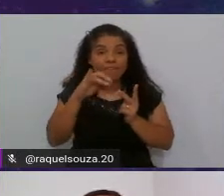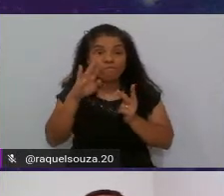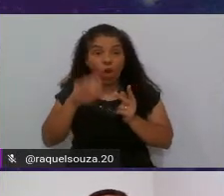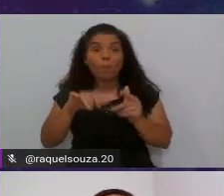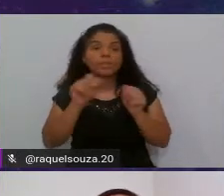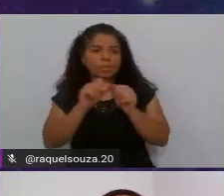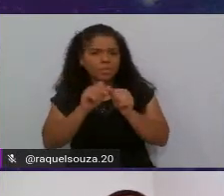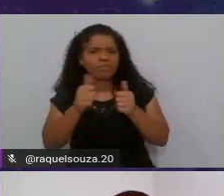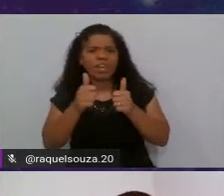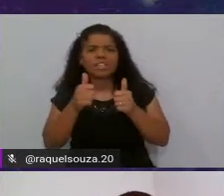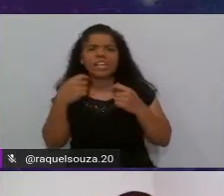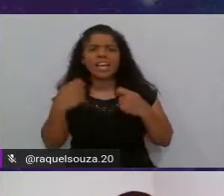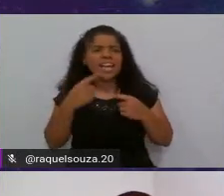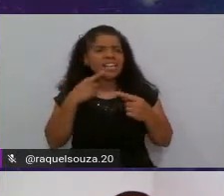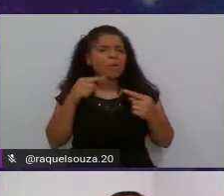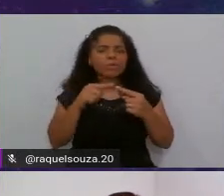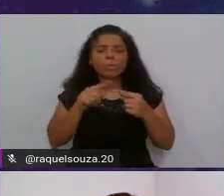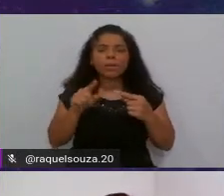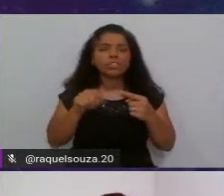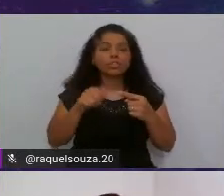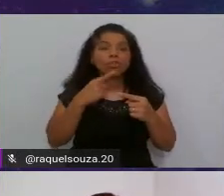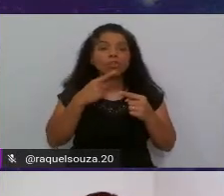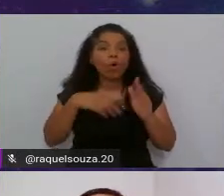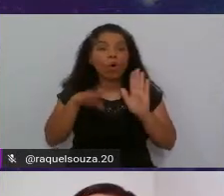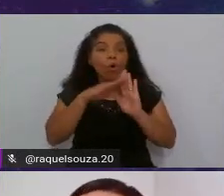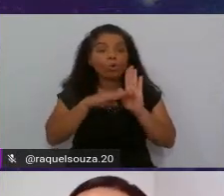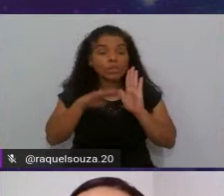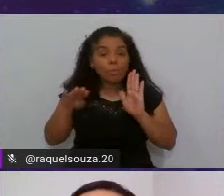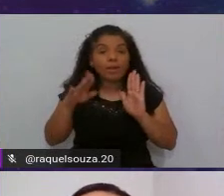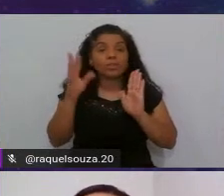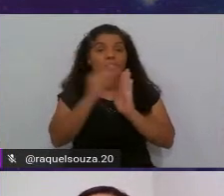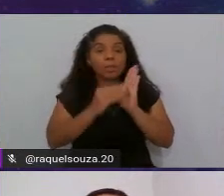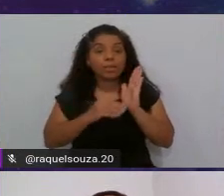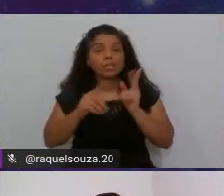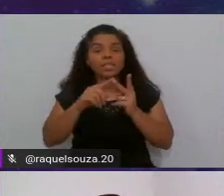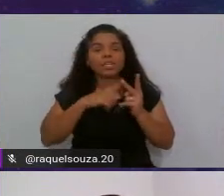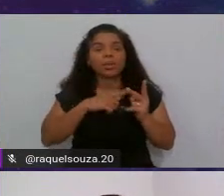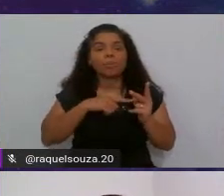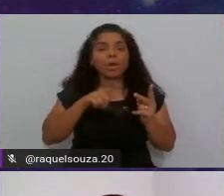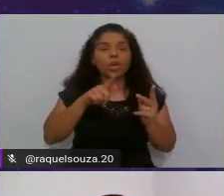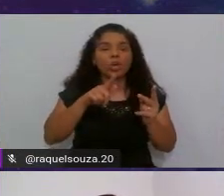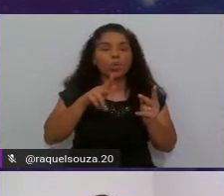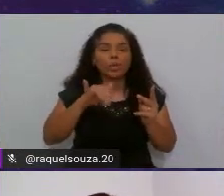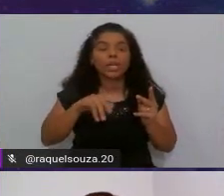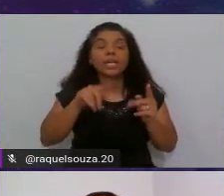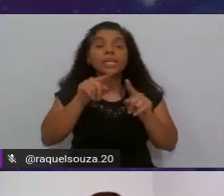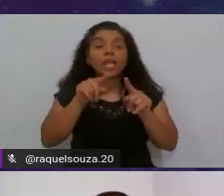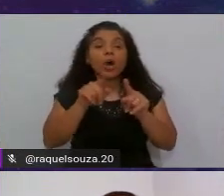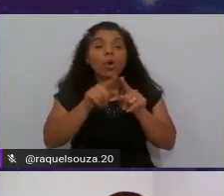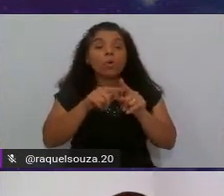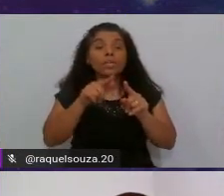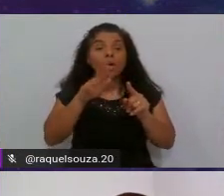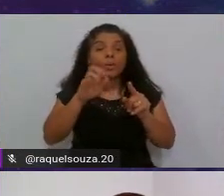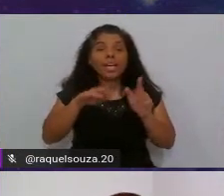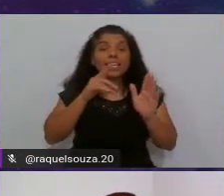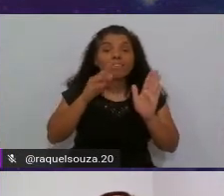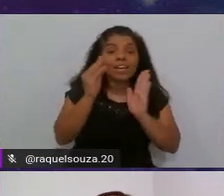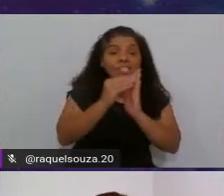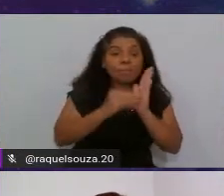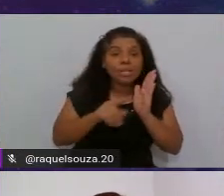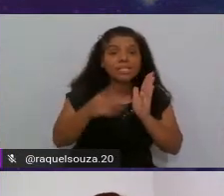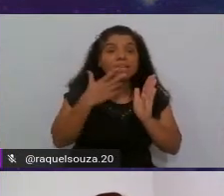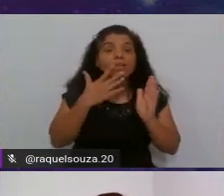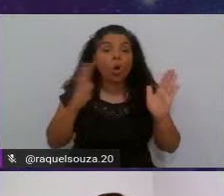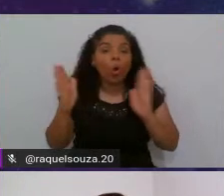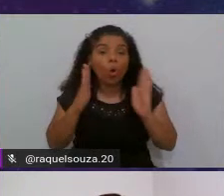é muito batido com relação aos padrões estabelecidos pelo time tá então o time que vai estabelecer o